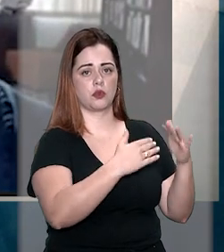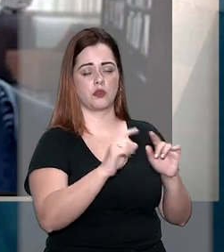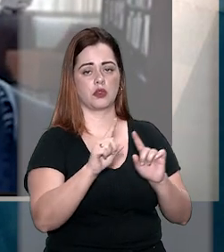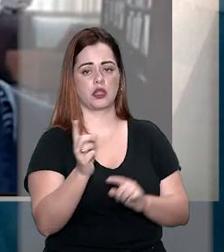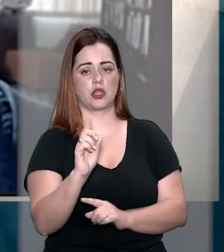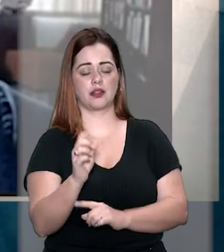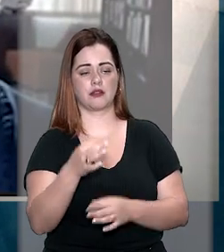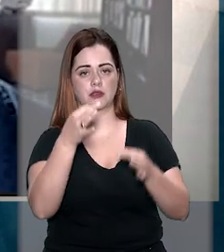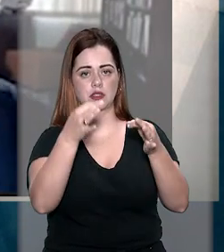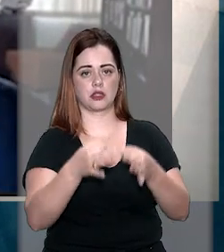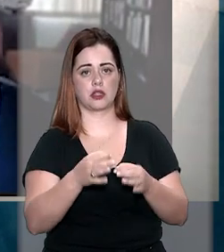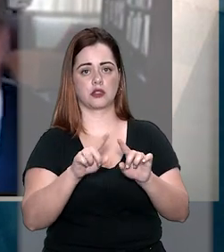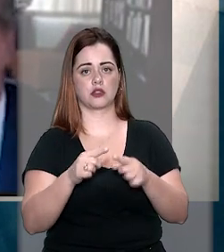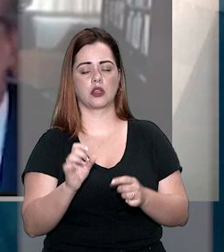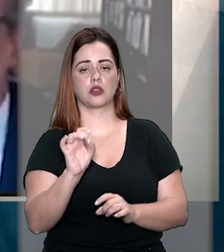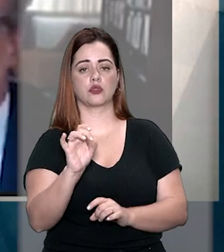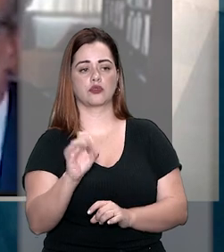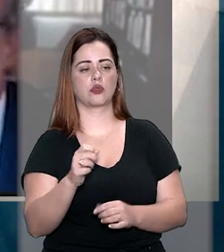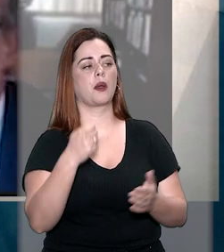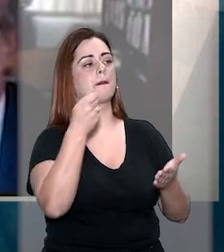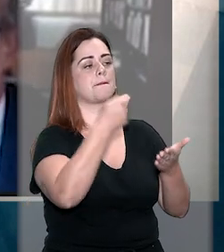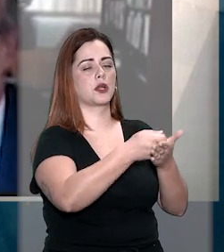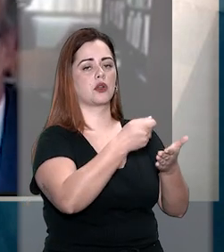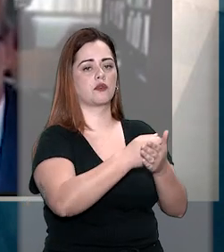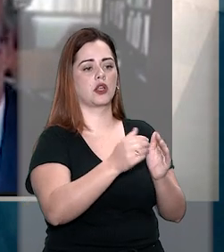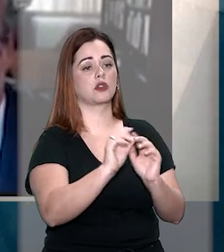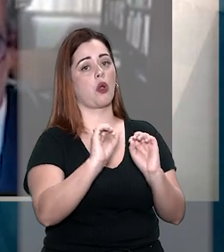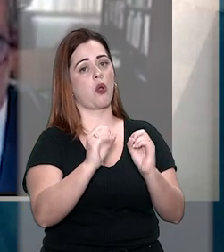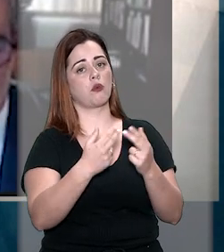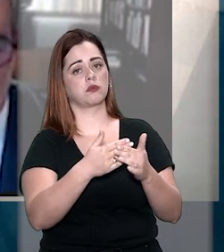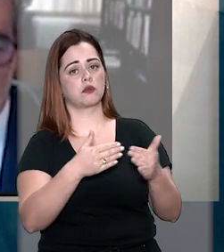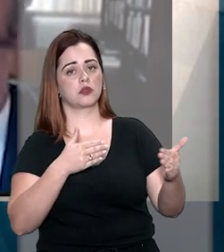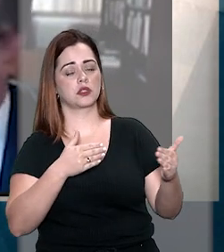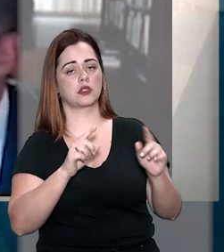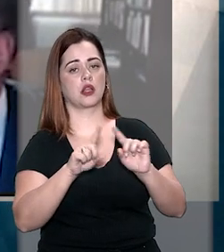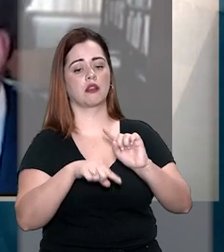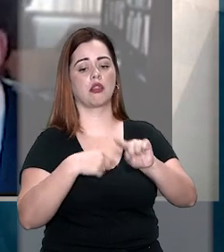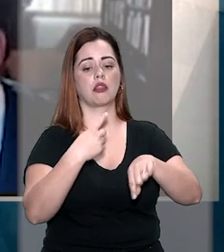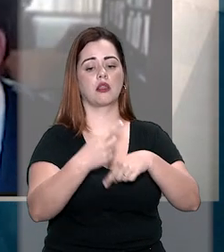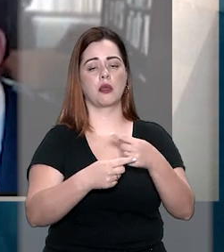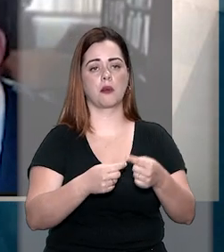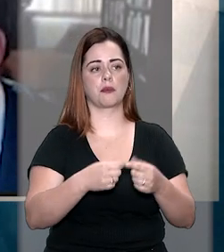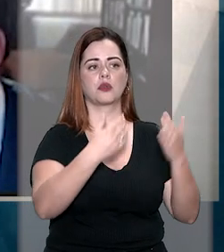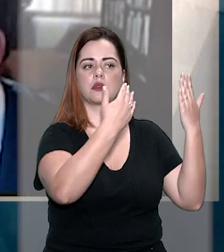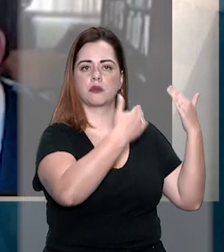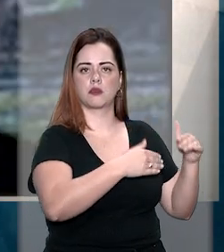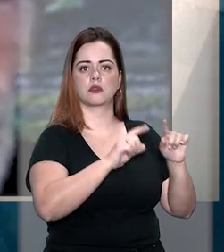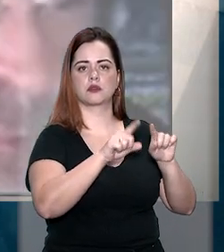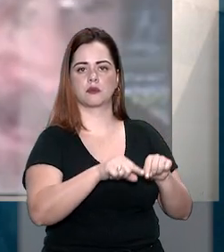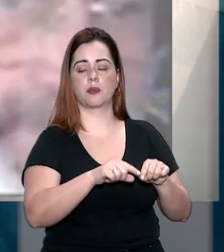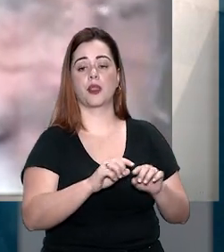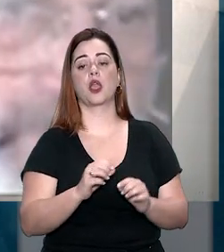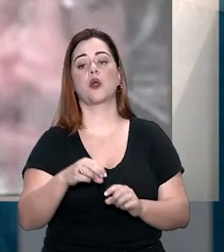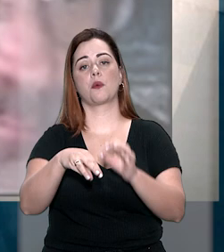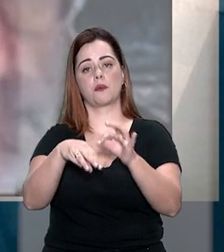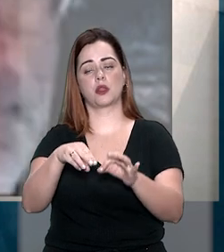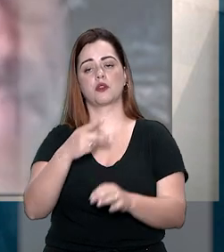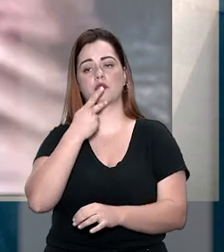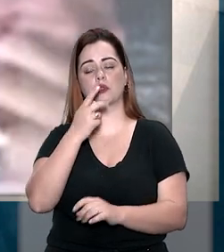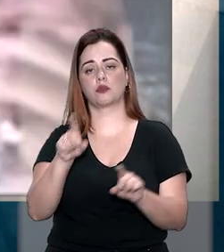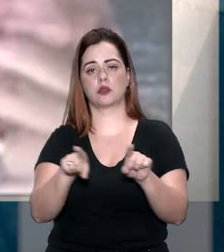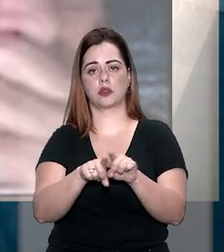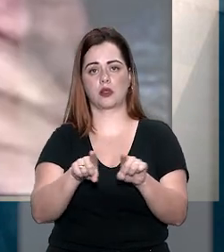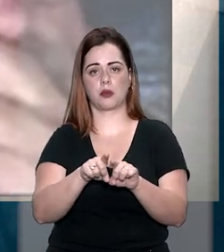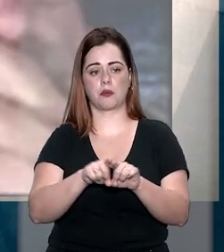autoria e não a certeza, que somente será comprovada ou afastada após a instrução probatória. O ministro afirmou